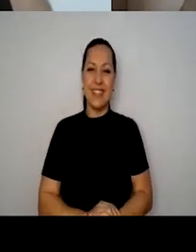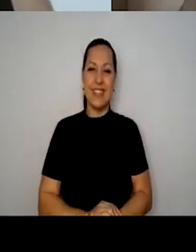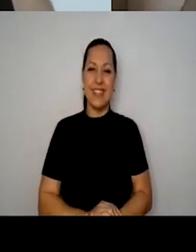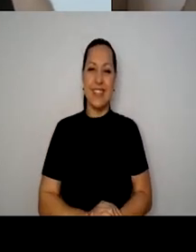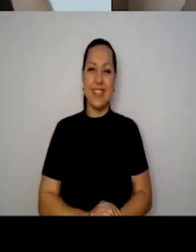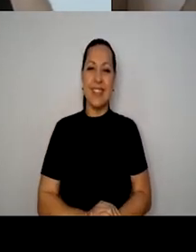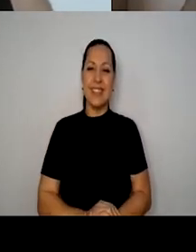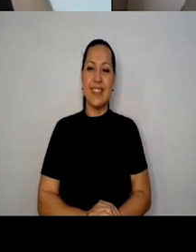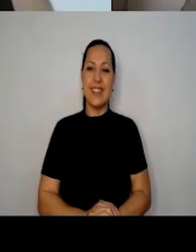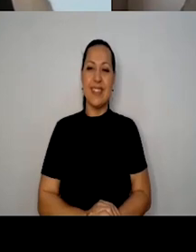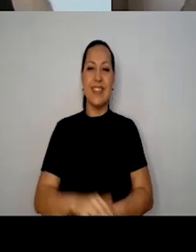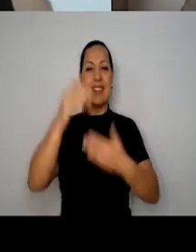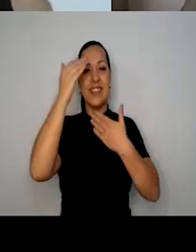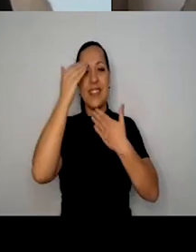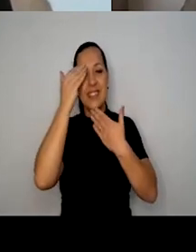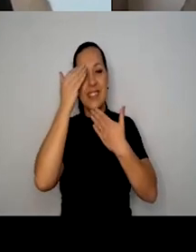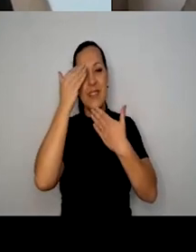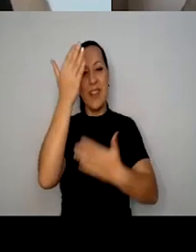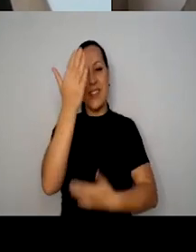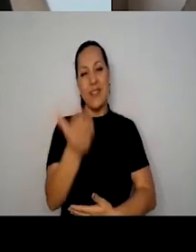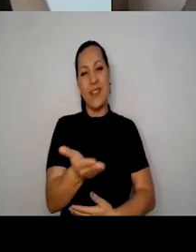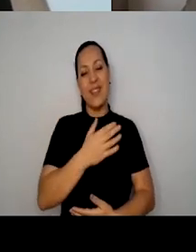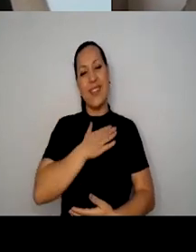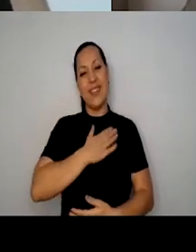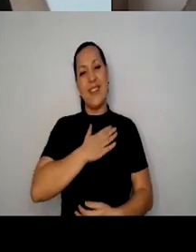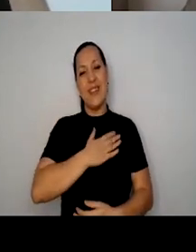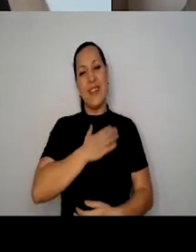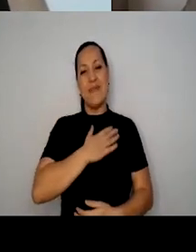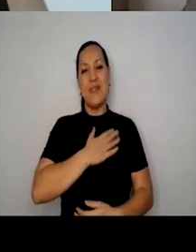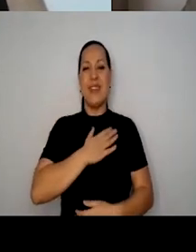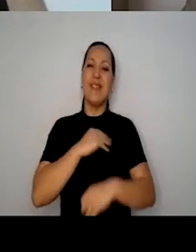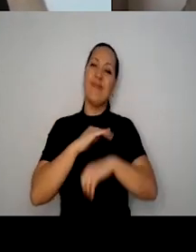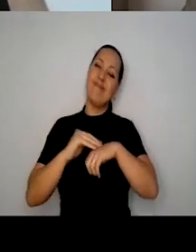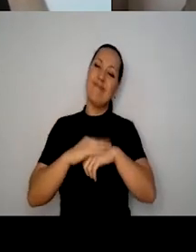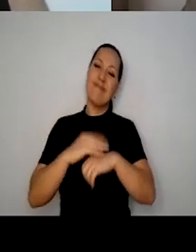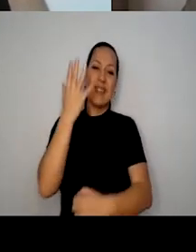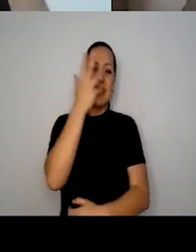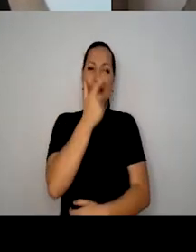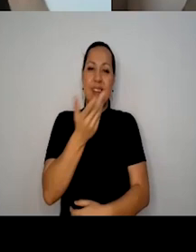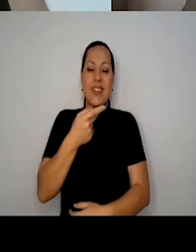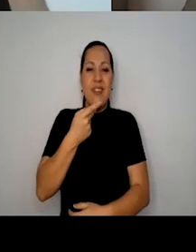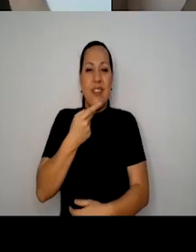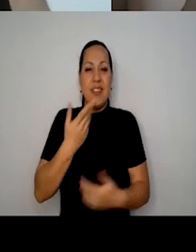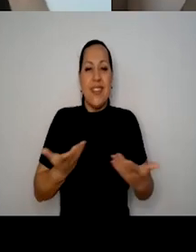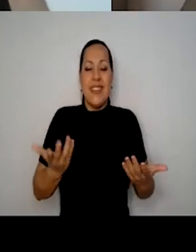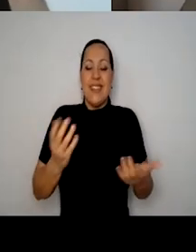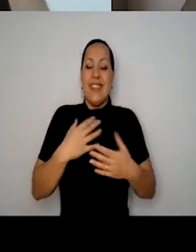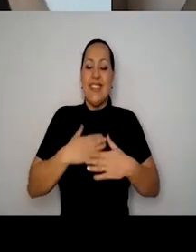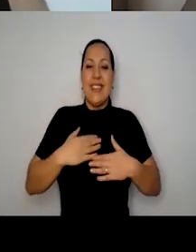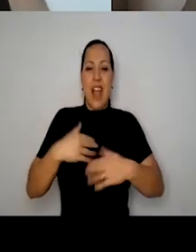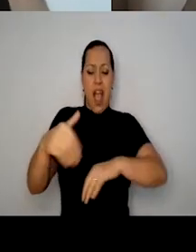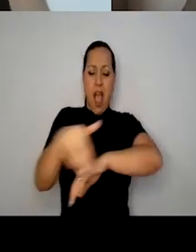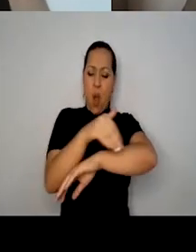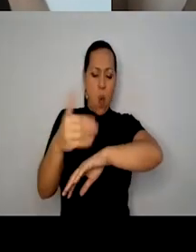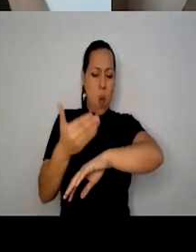Obrigada a você, meu querido, meu caro, que coisa linda ouvir você falando da rua, a rua